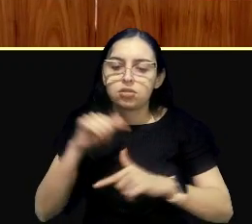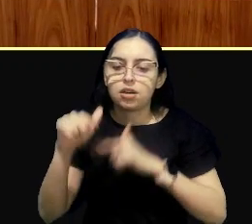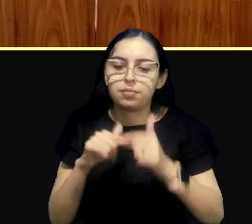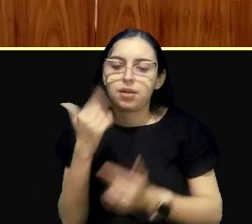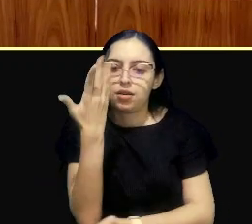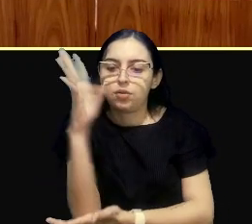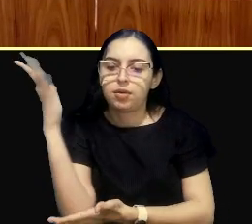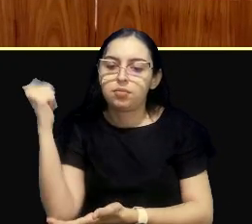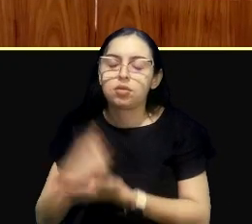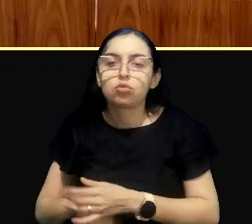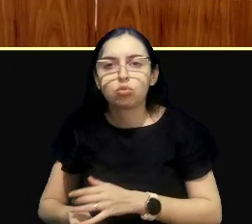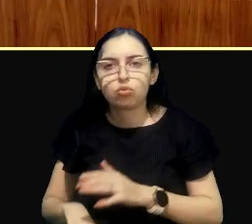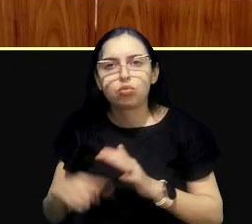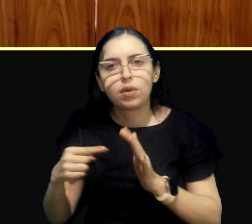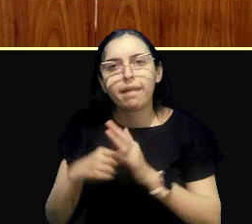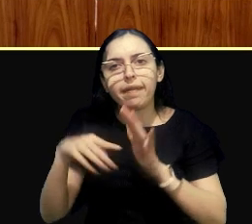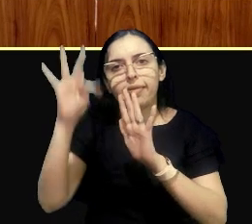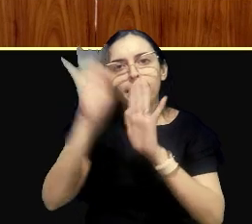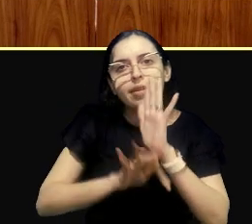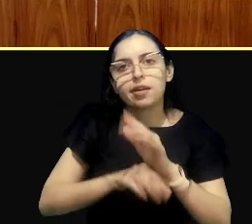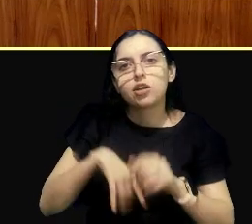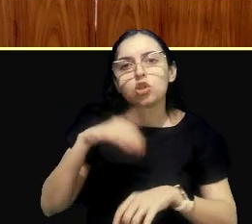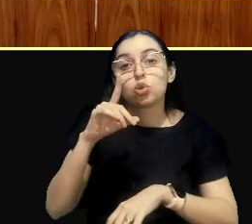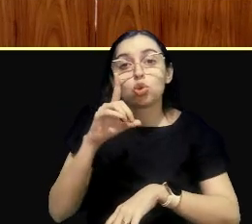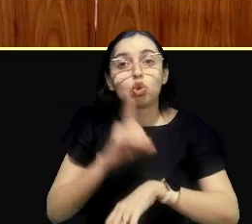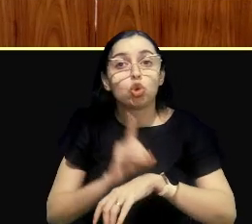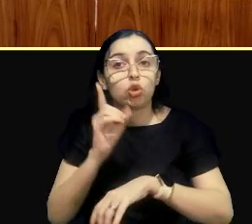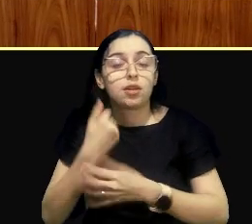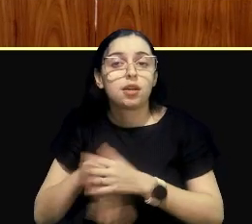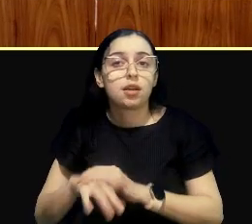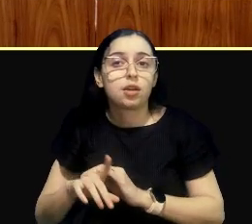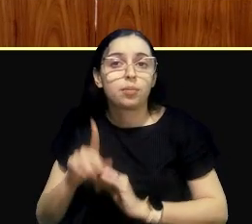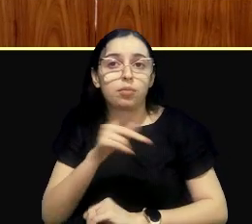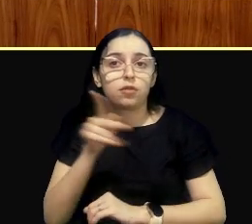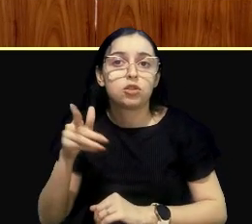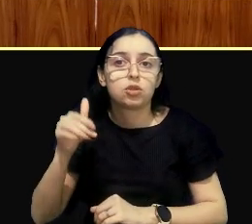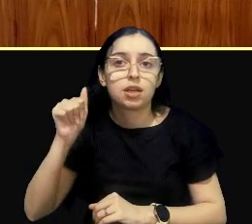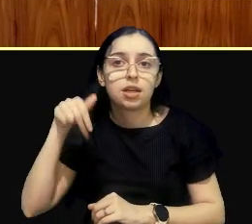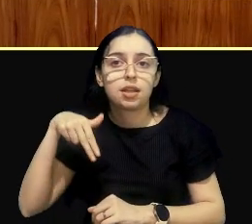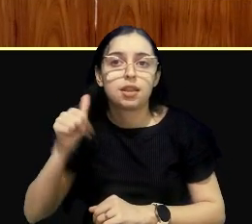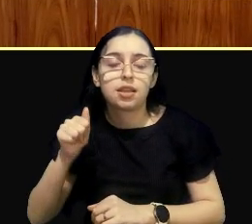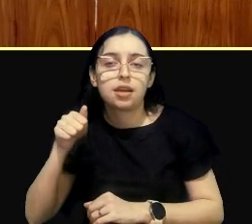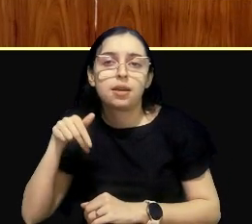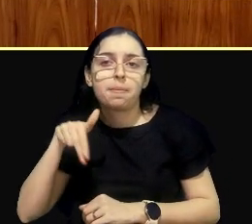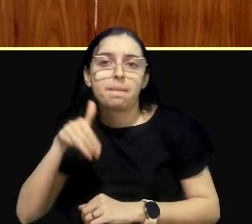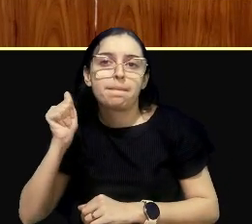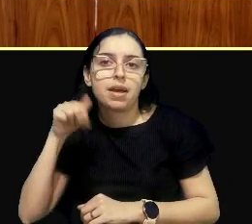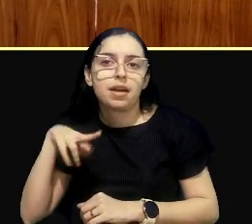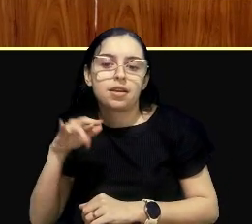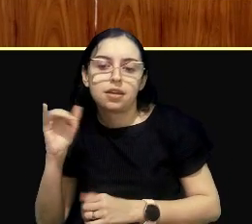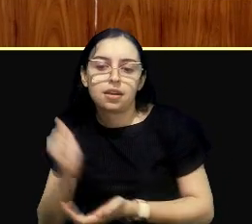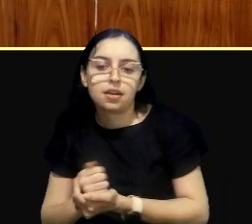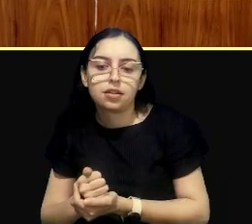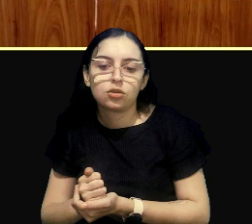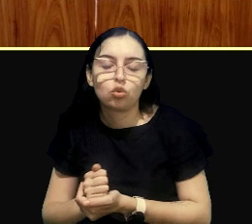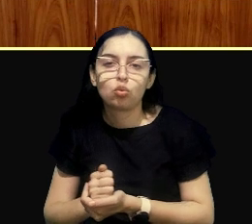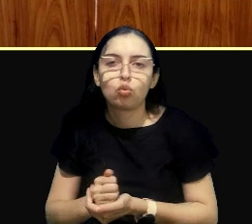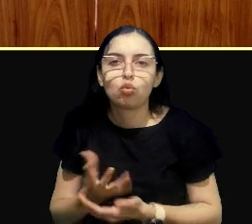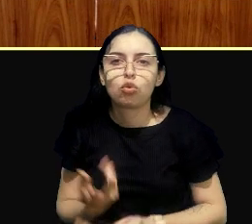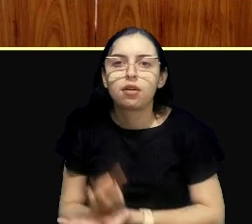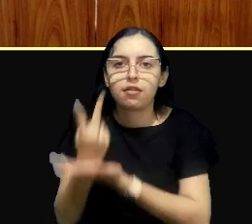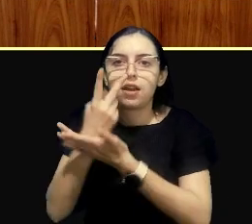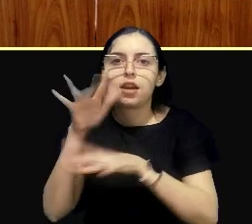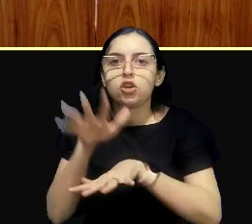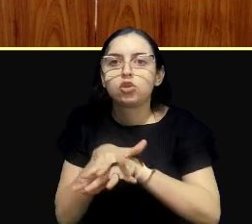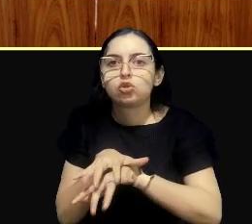uma tese de doutorado da professora Ana Maria Luzdeu, que ganhou o prêmio Jabuti, antes de ser lei.